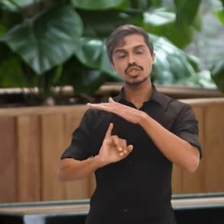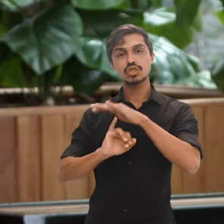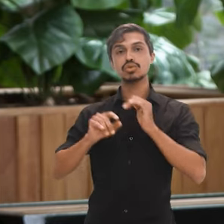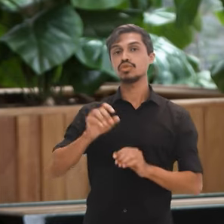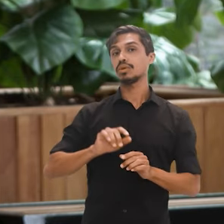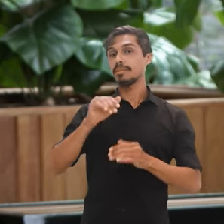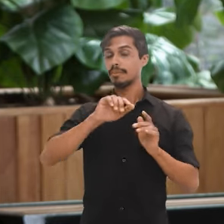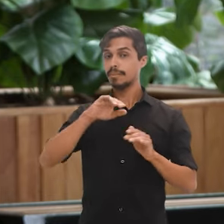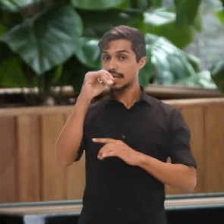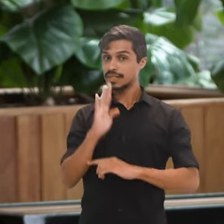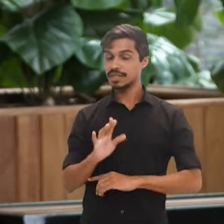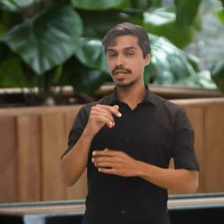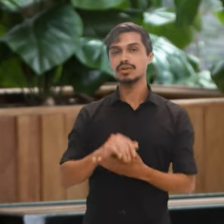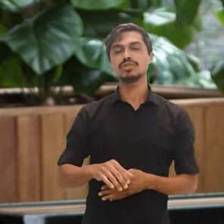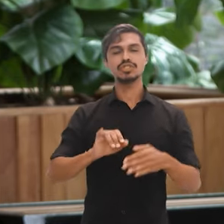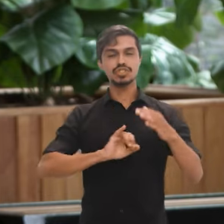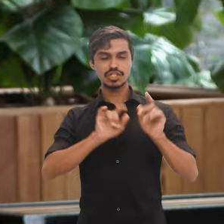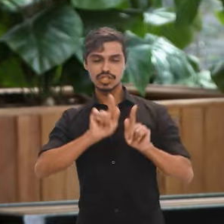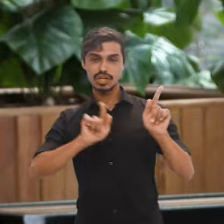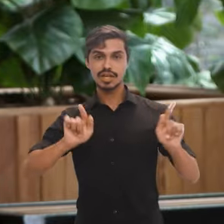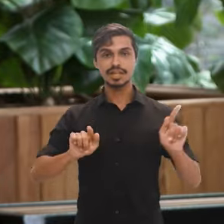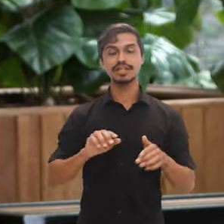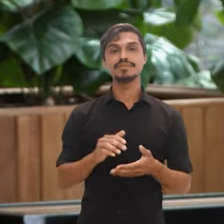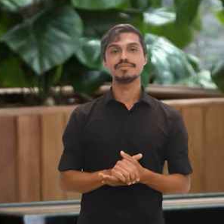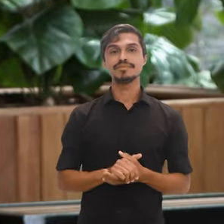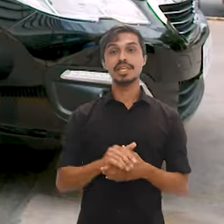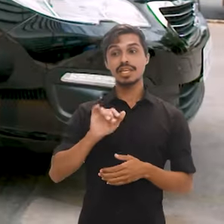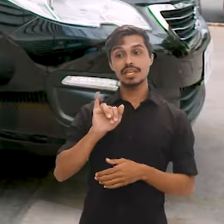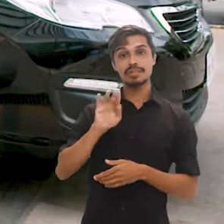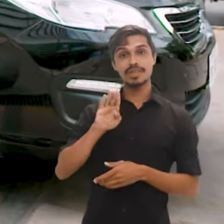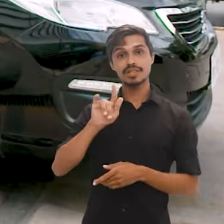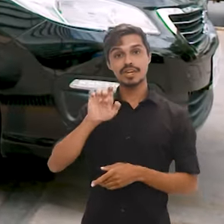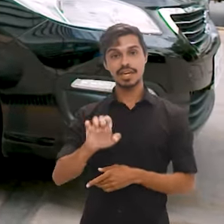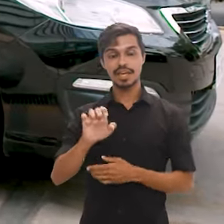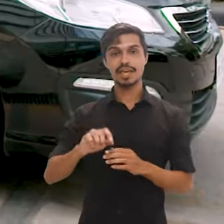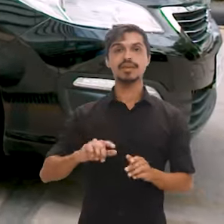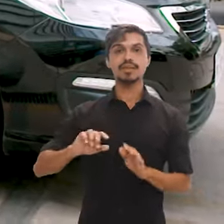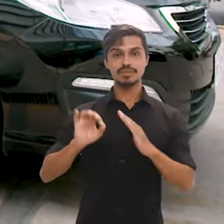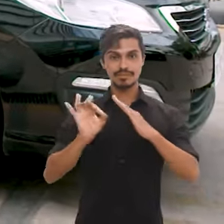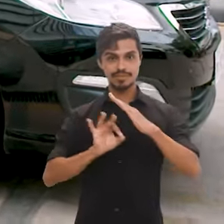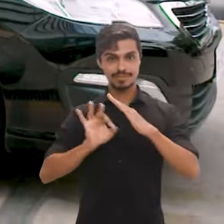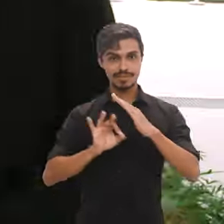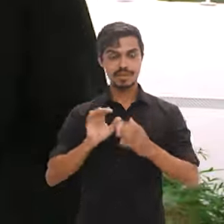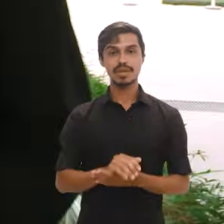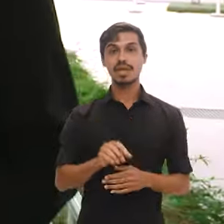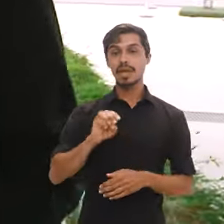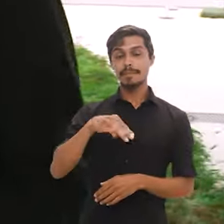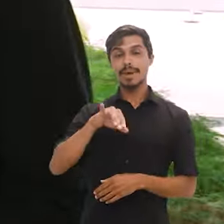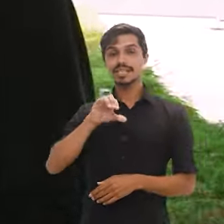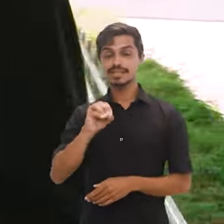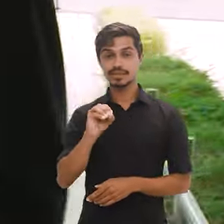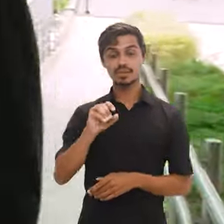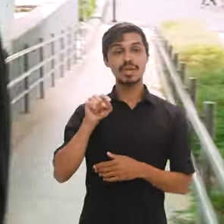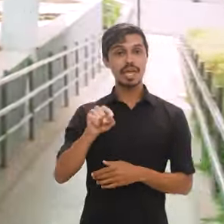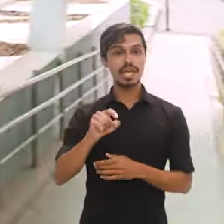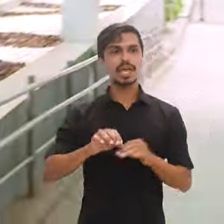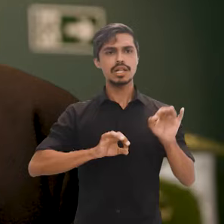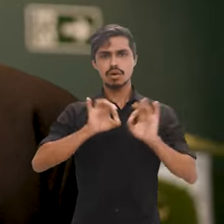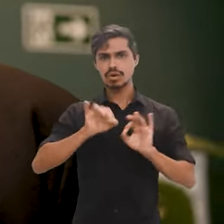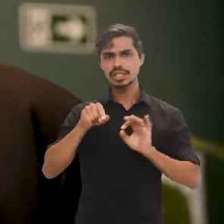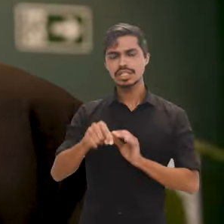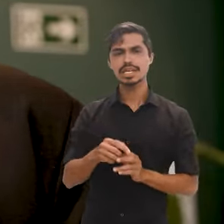Instituto Brasileiro de Geografia e Estatística, o IBGE. Quem conduz esse importante trabalho é Márcio Poshman,